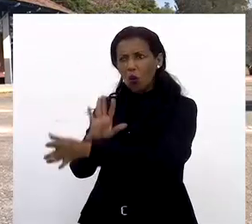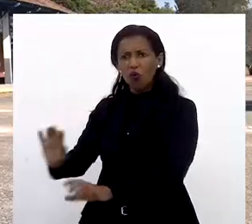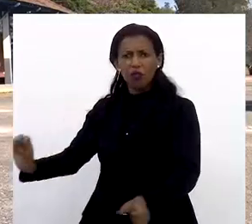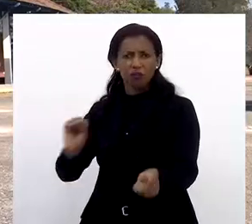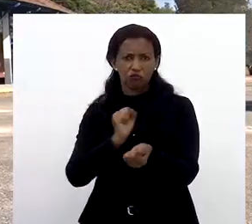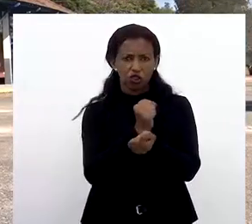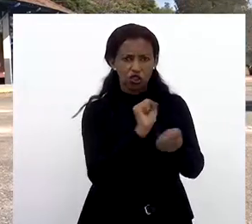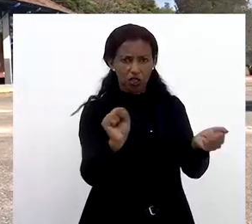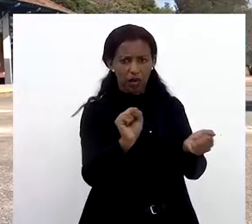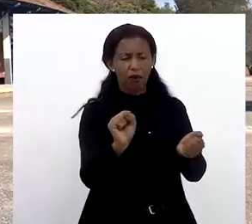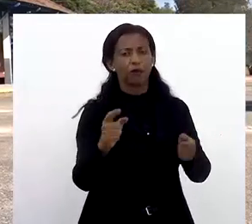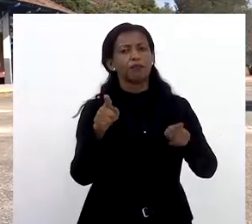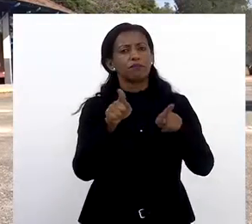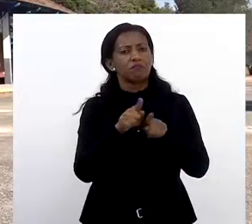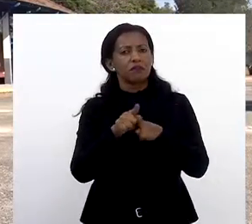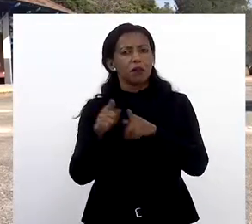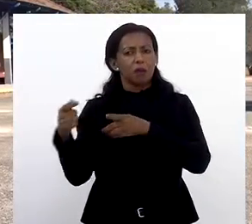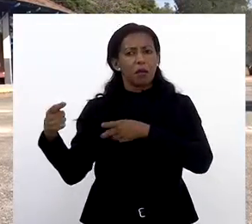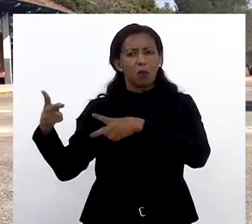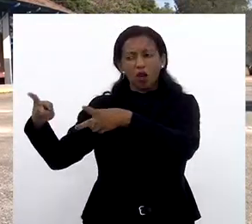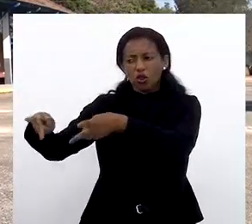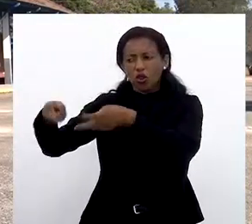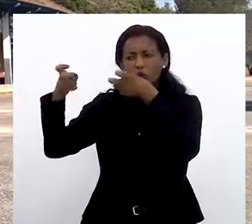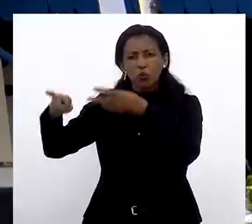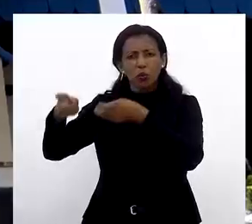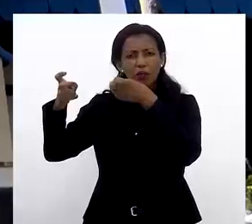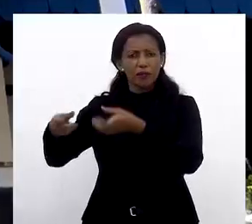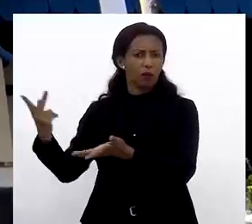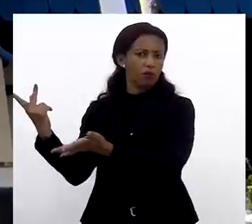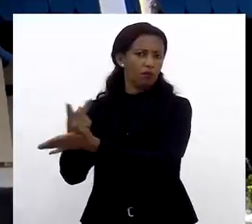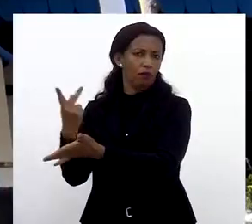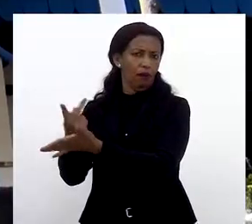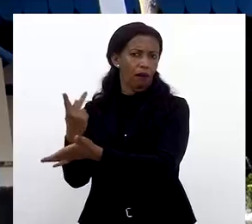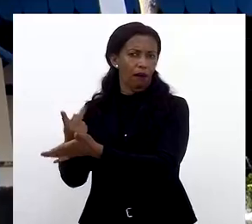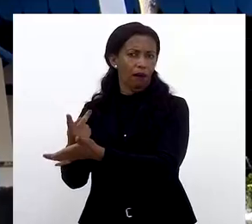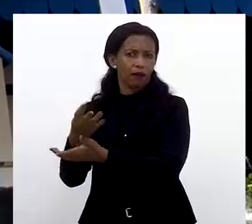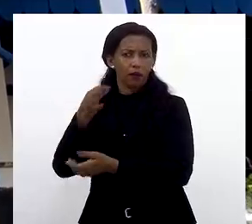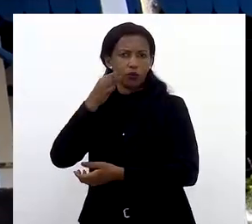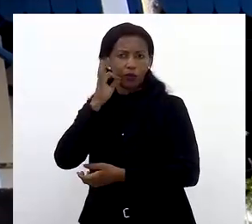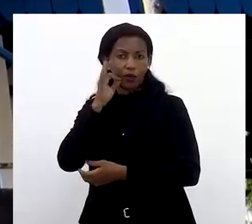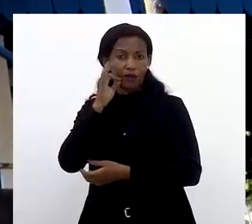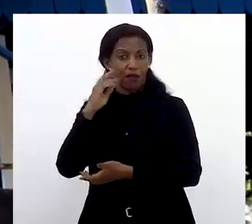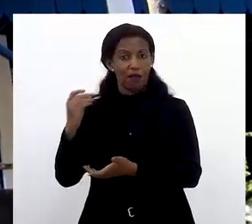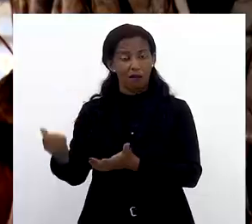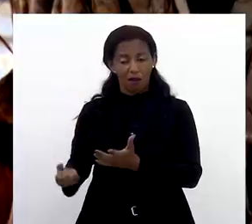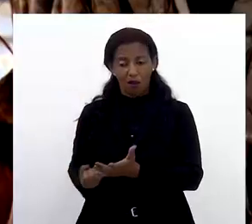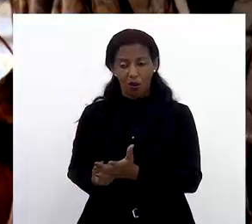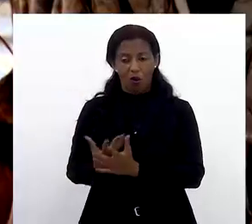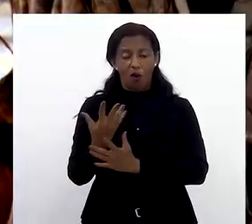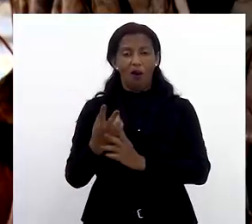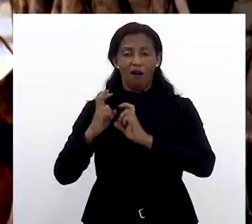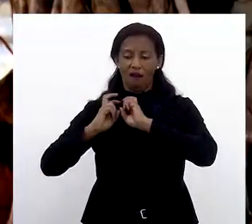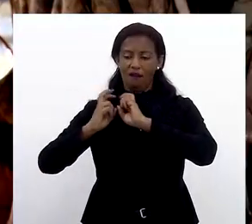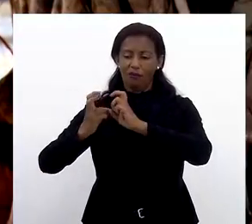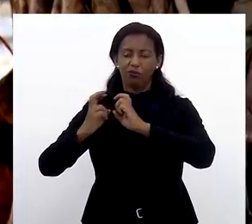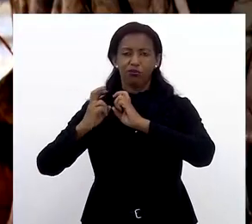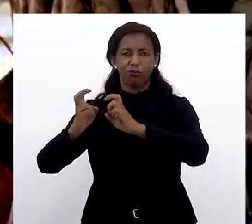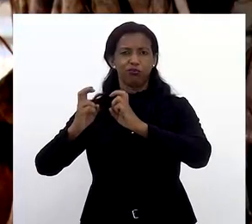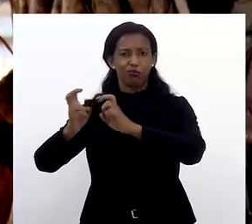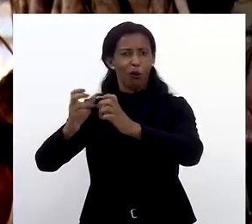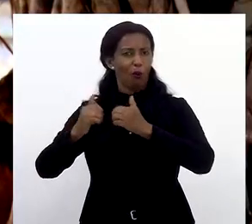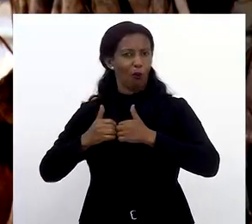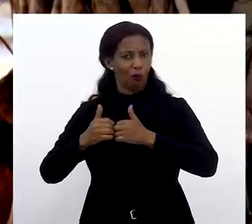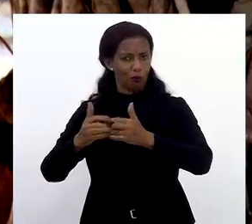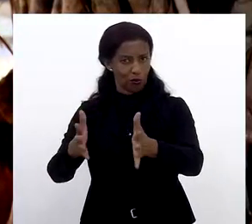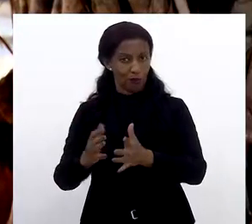esgotamento da terra pela exploração inadequada do café, foi a ferrovia que deu novo impulso à região. O grande produção de café, na